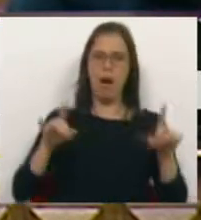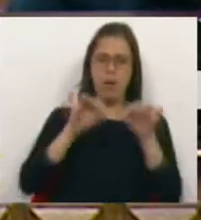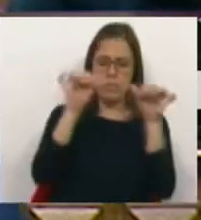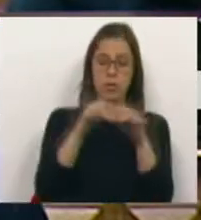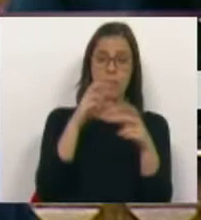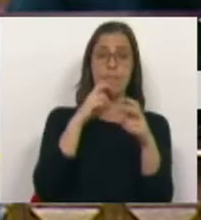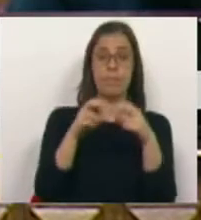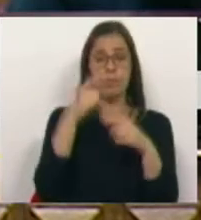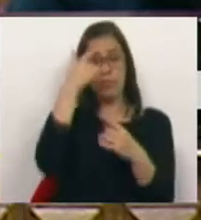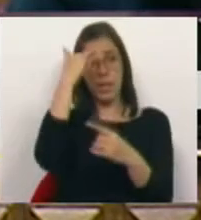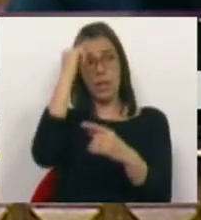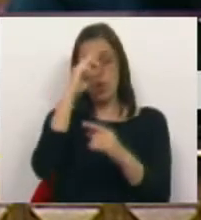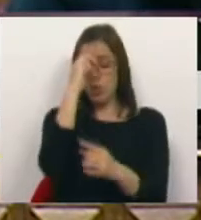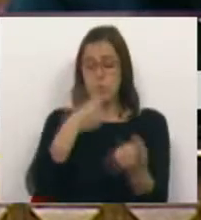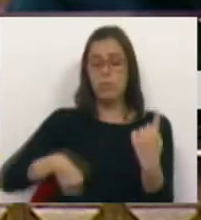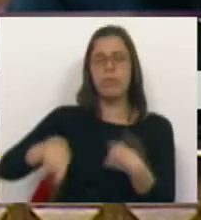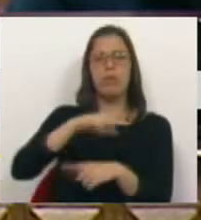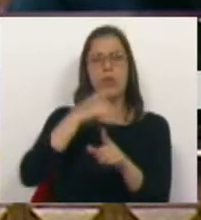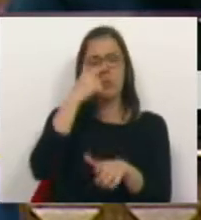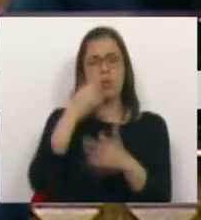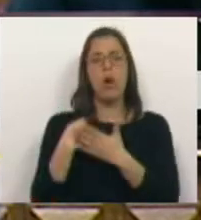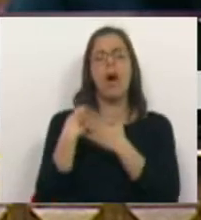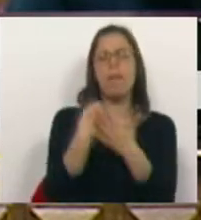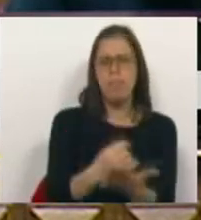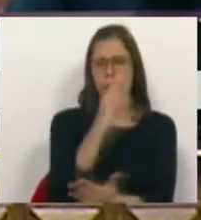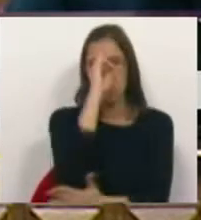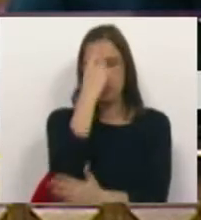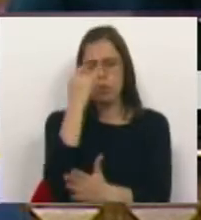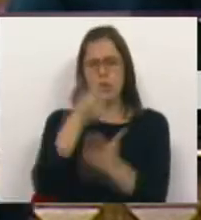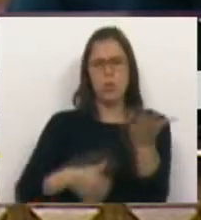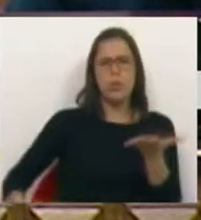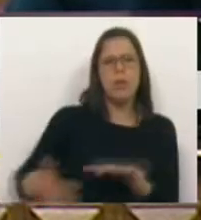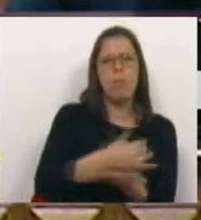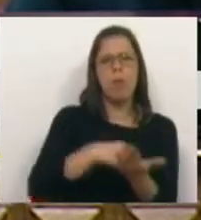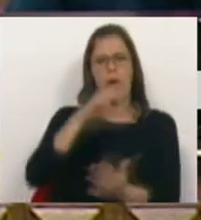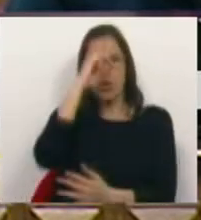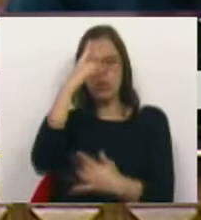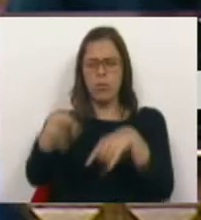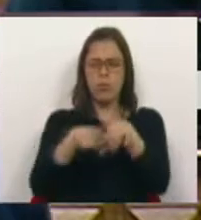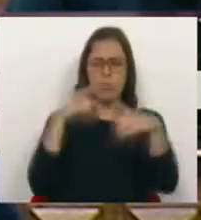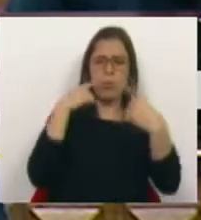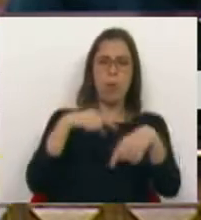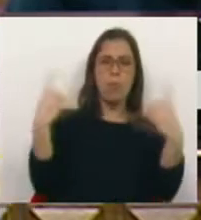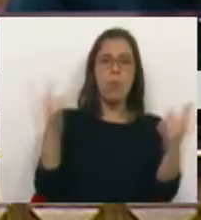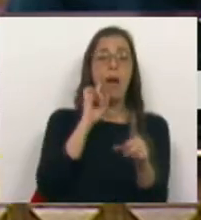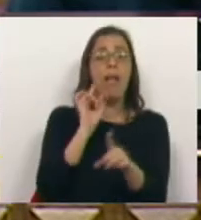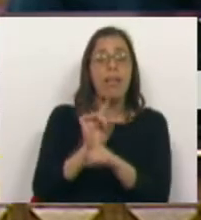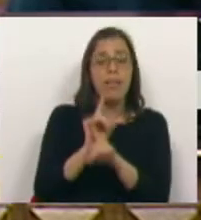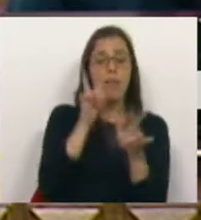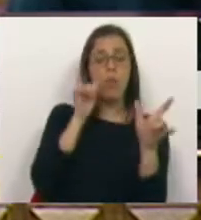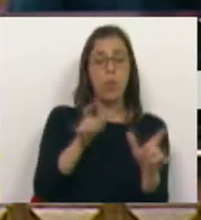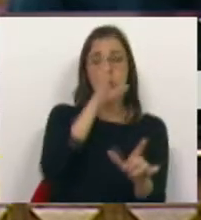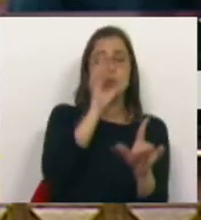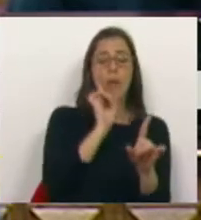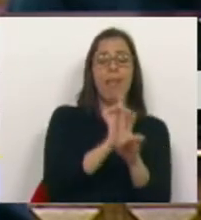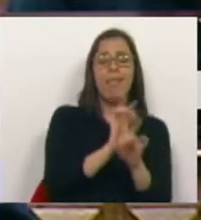sistema elétrico que foi construído com o esforço dos contributos, com o esforço dos impostos, com o esforço da política pública, quando estavam sob o controle